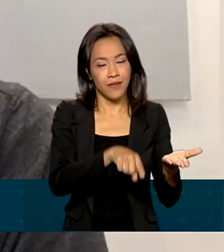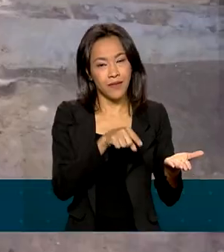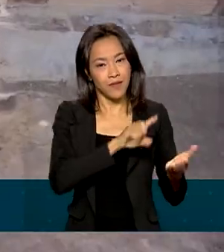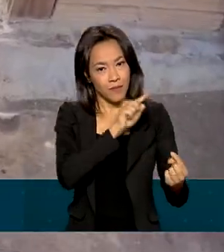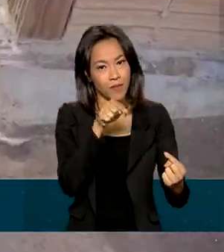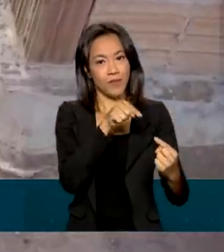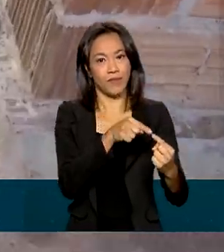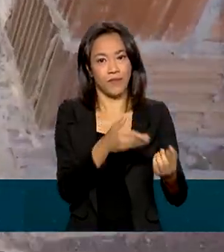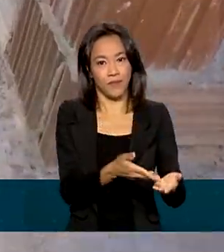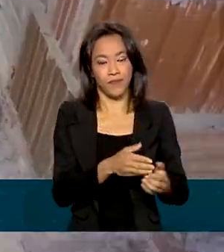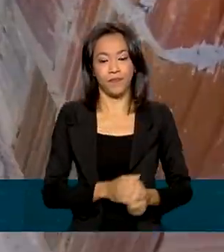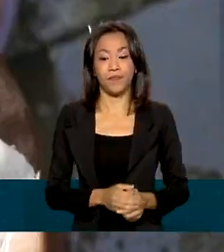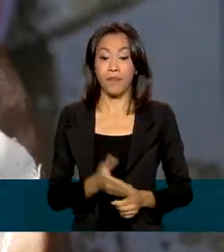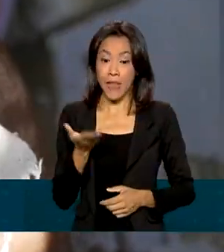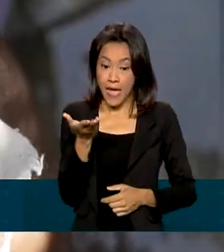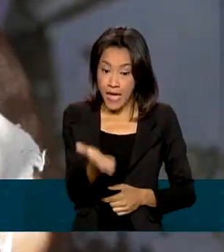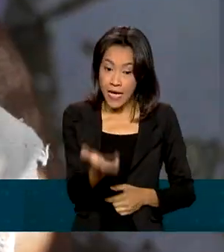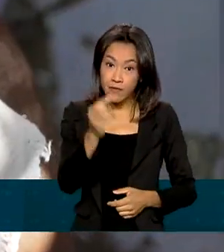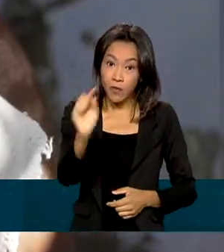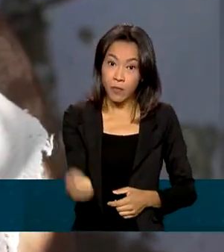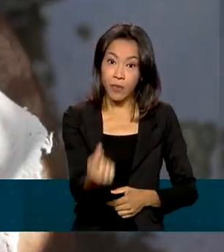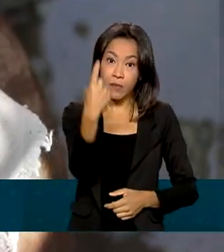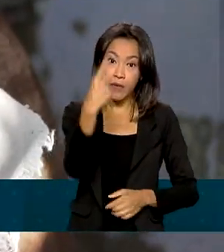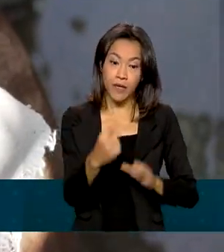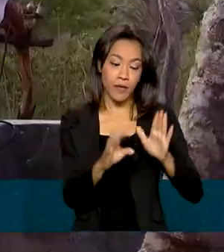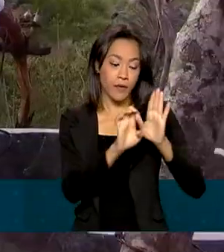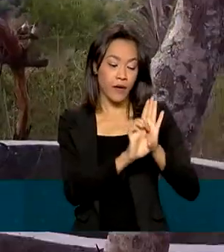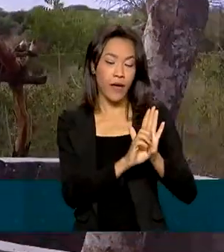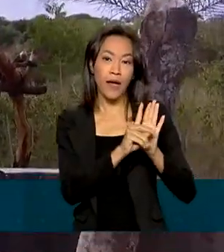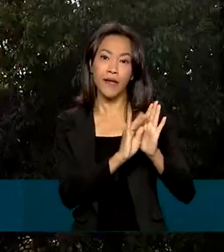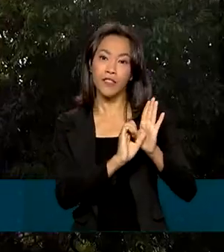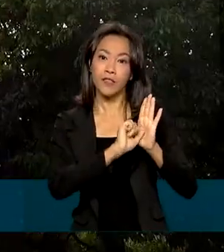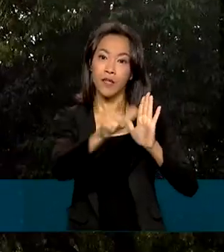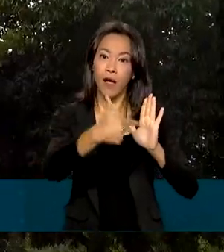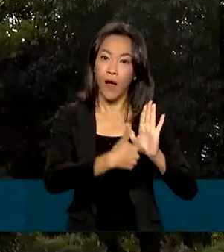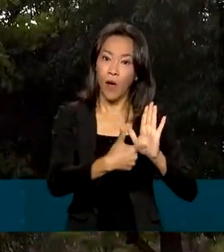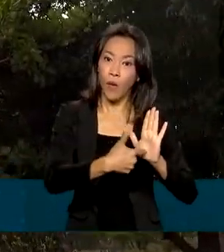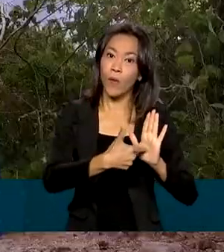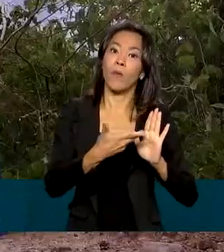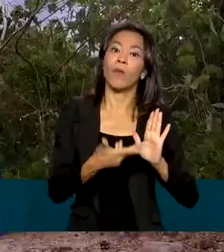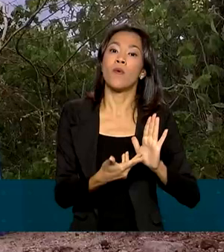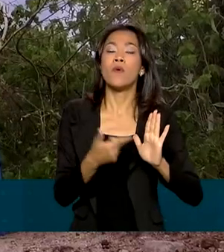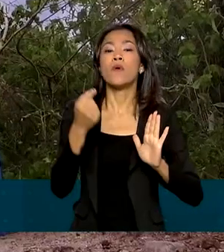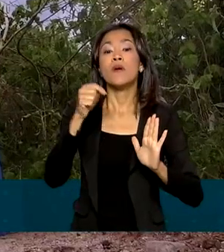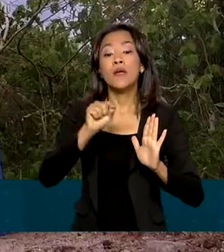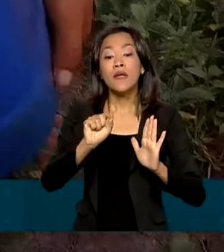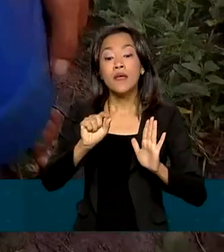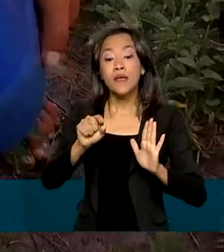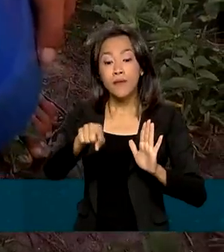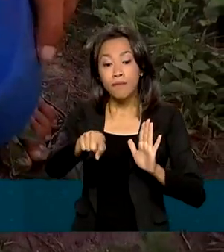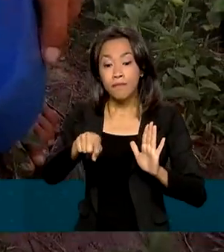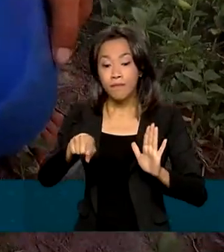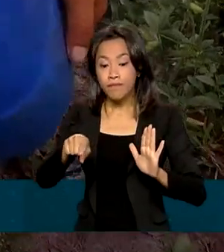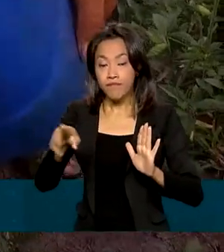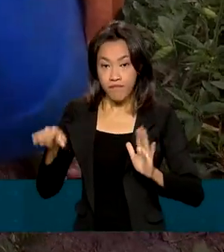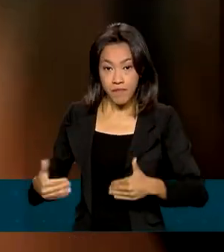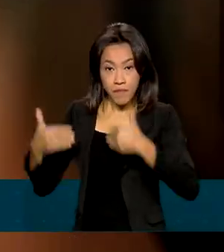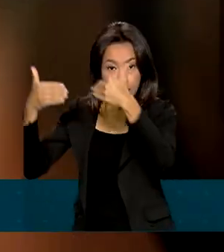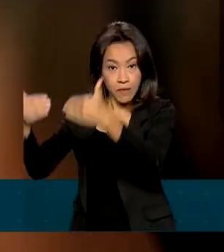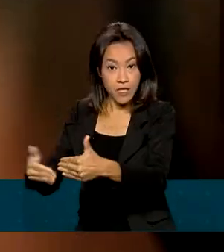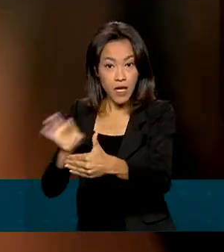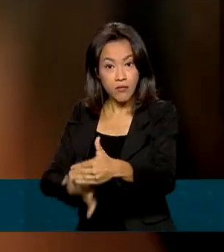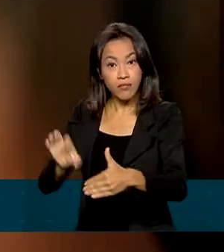objetivos. Este foi o primeiro edital do selo Aliança Águas Brasileiras, coordenado pelo Ministério do